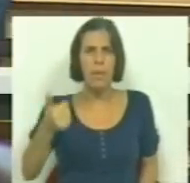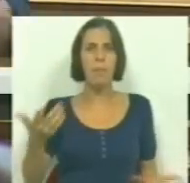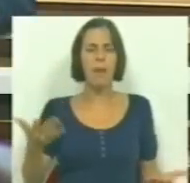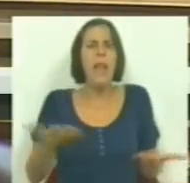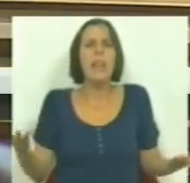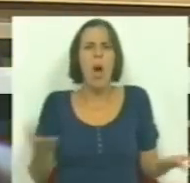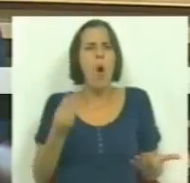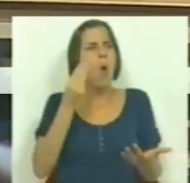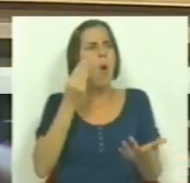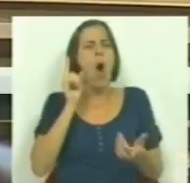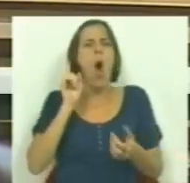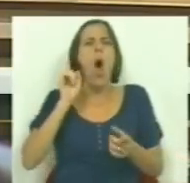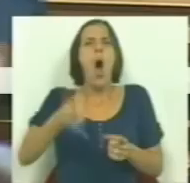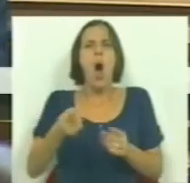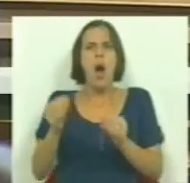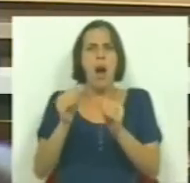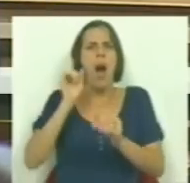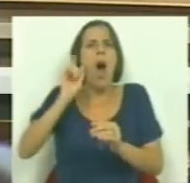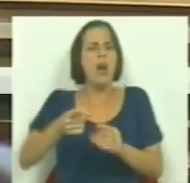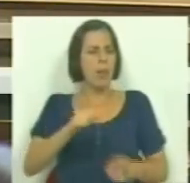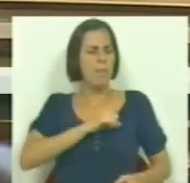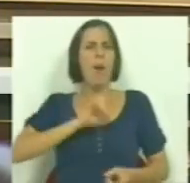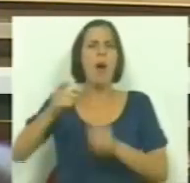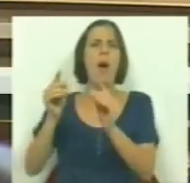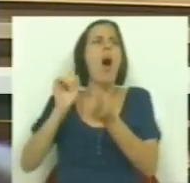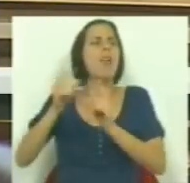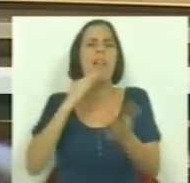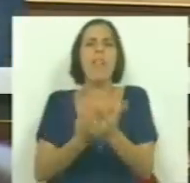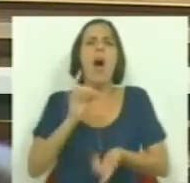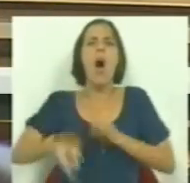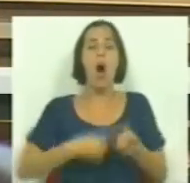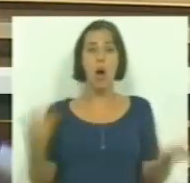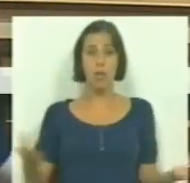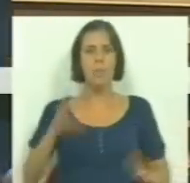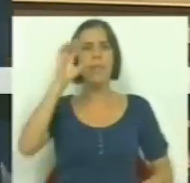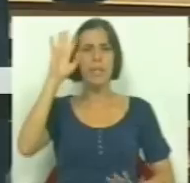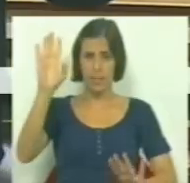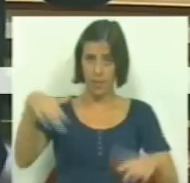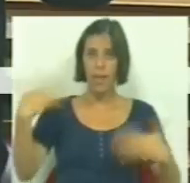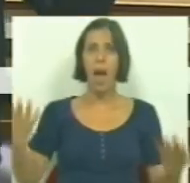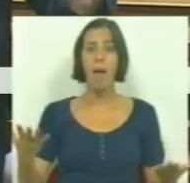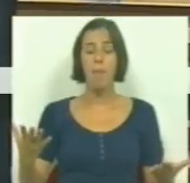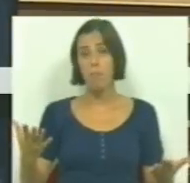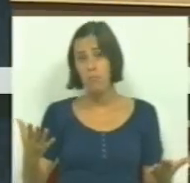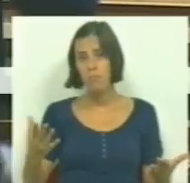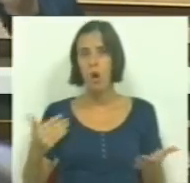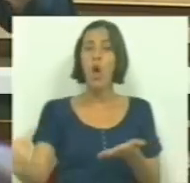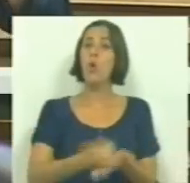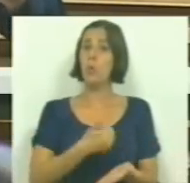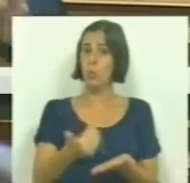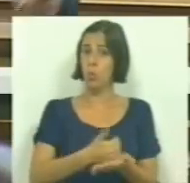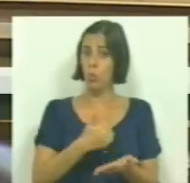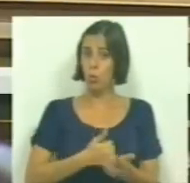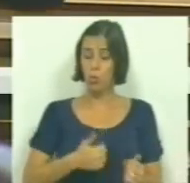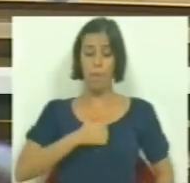Então mas que mesinha vem a ser essa? Das privatizações? E sabem porventura que os lucros